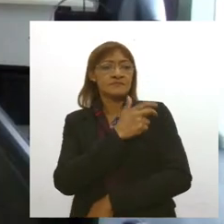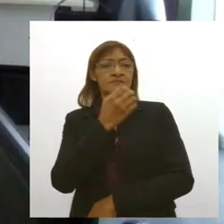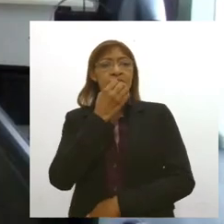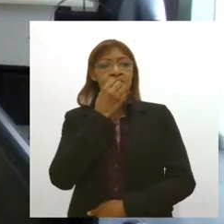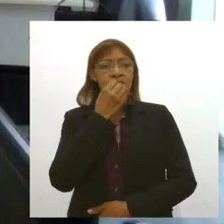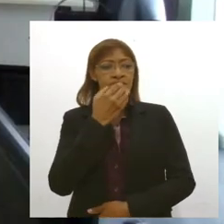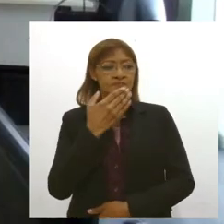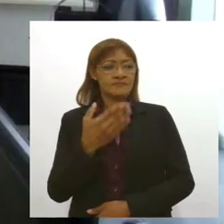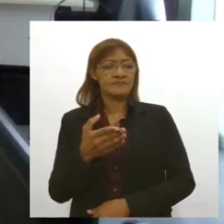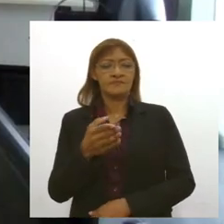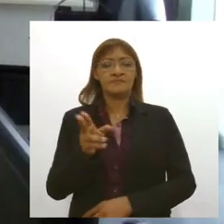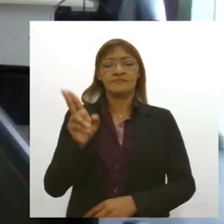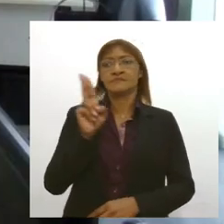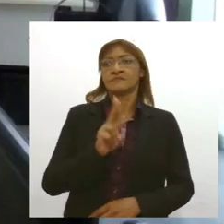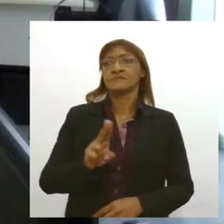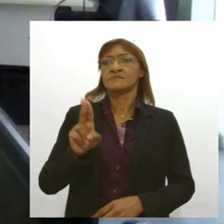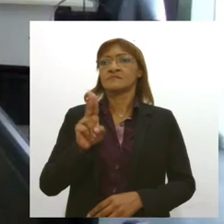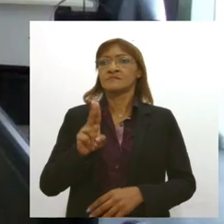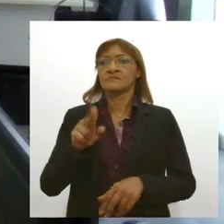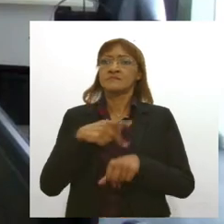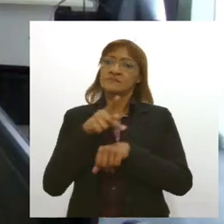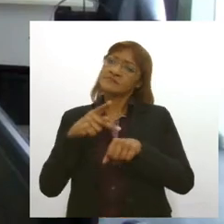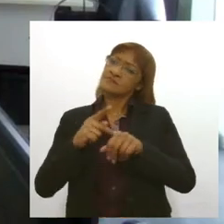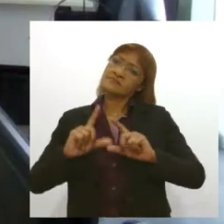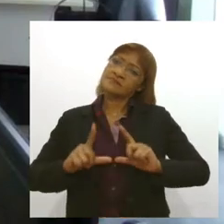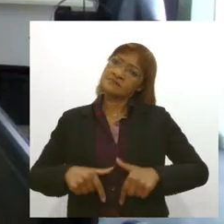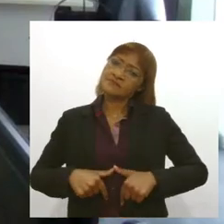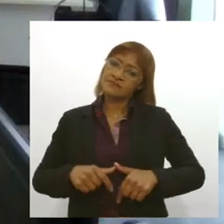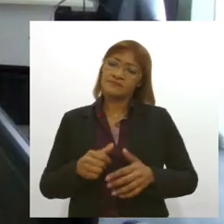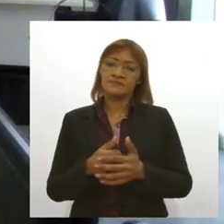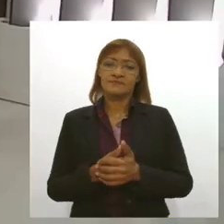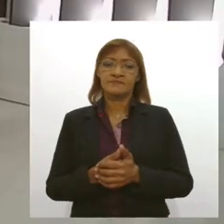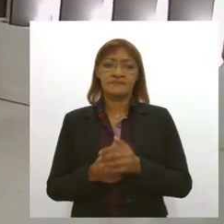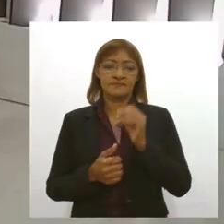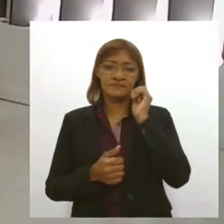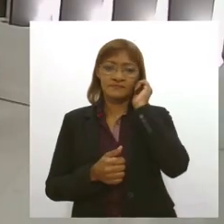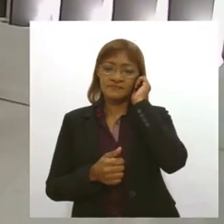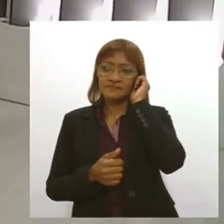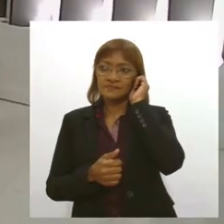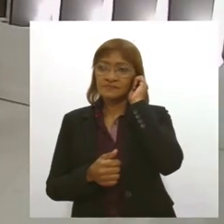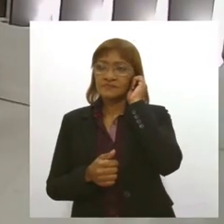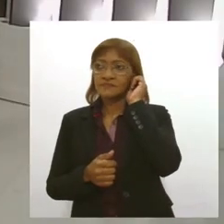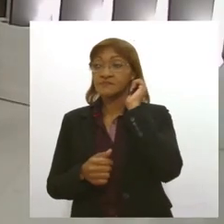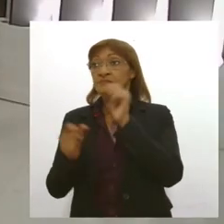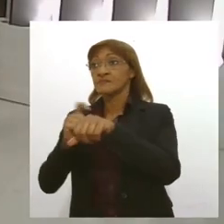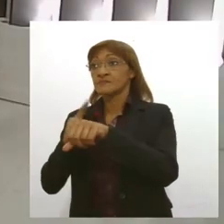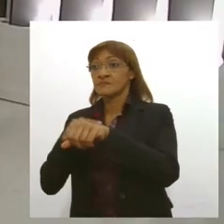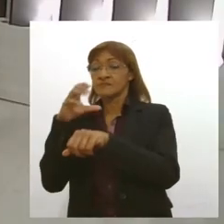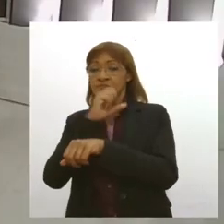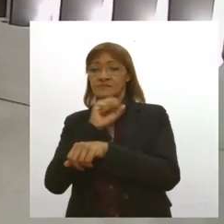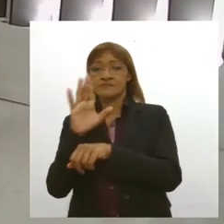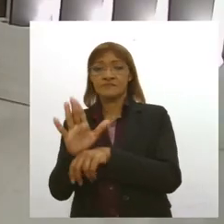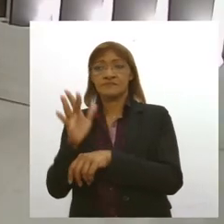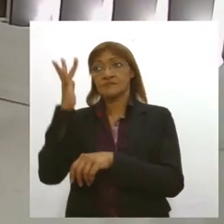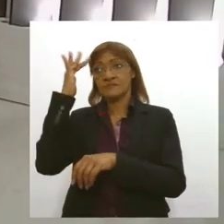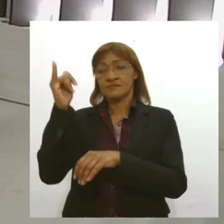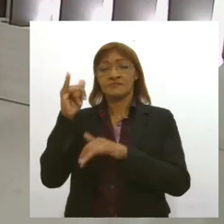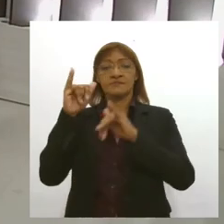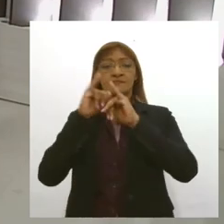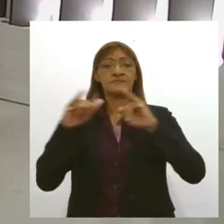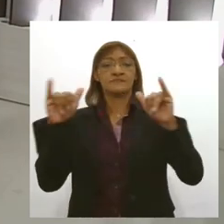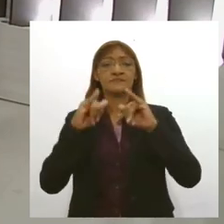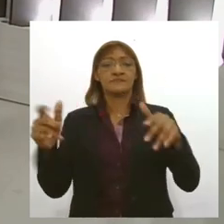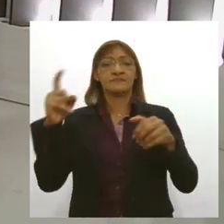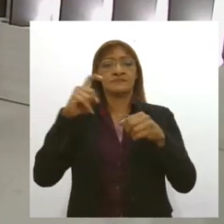está sendo usado lá em Israel Larissa Pronto e antes de encerrar porque o jornal nosso tempo hoje está corrido amanhã lembrando né Stephanie amanhã